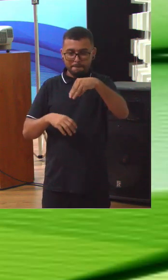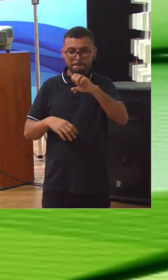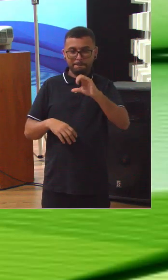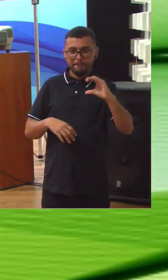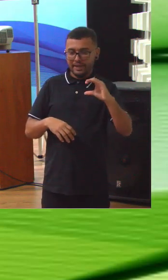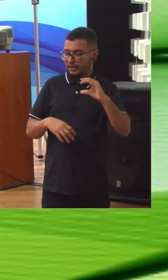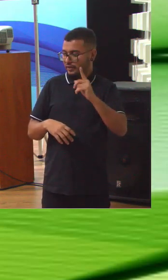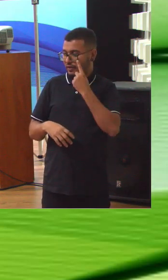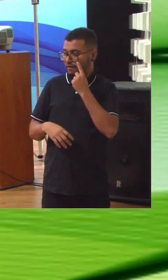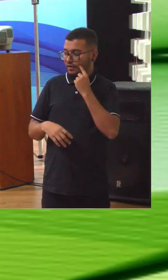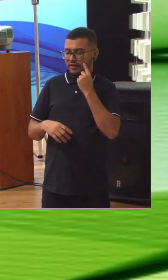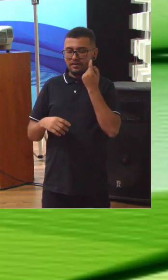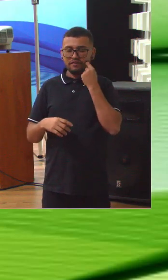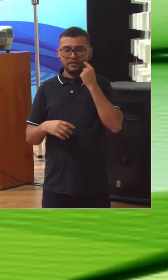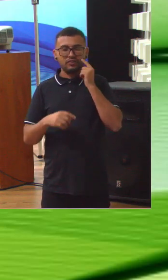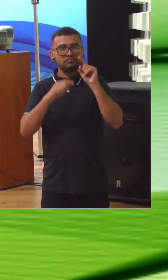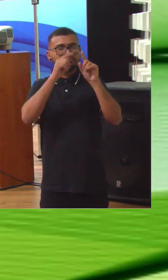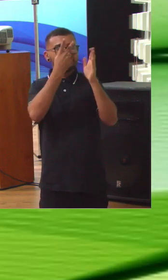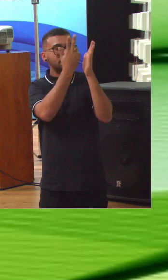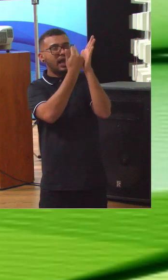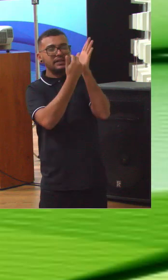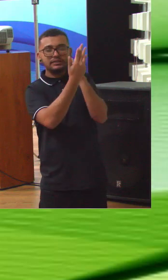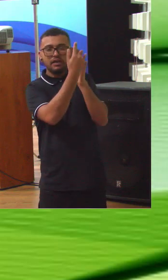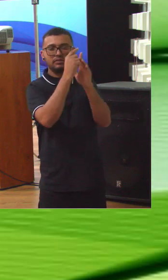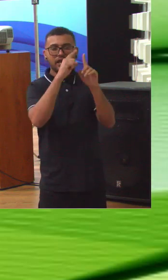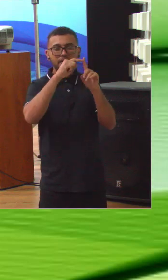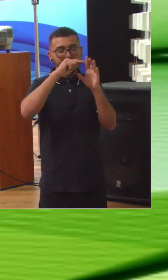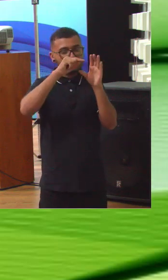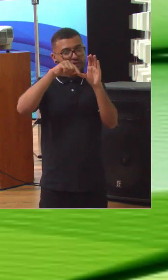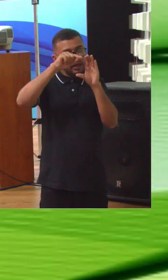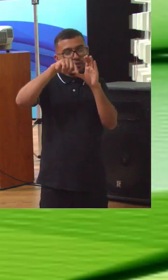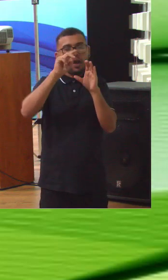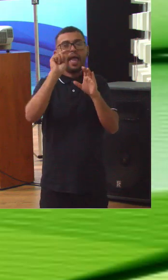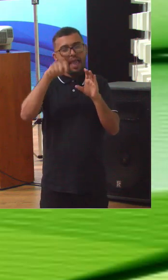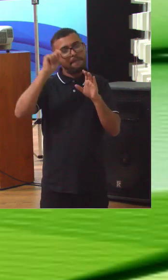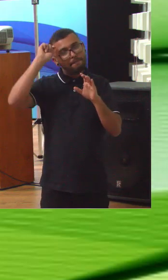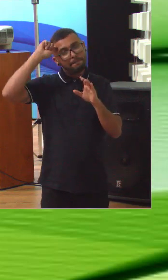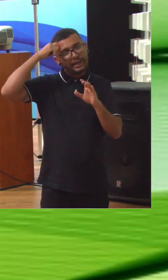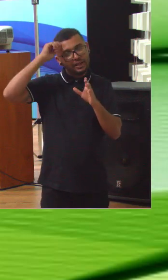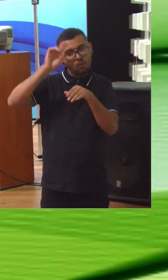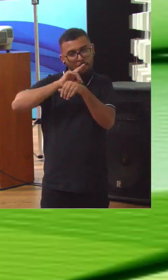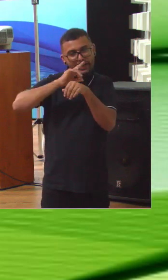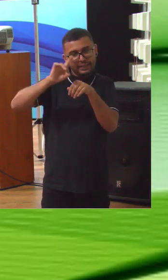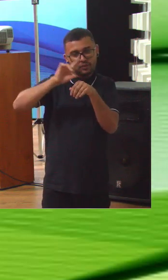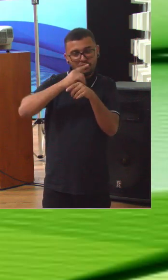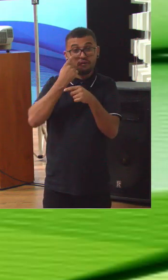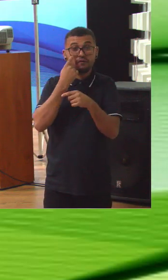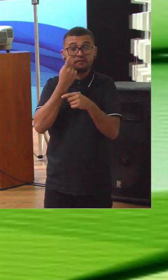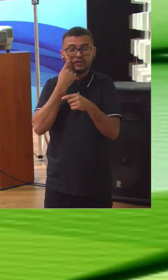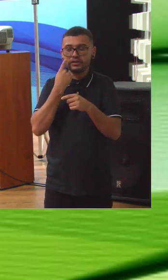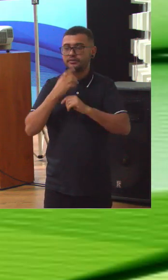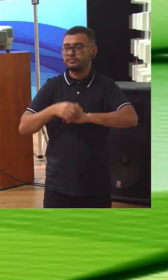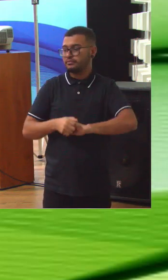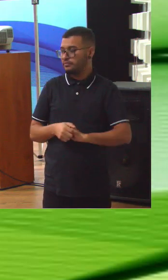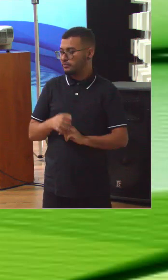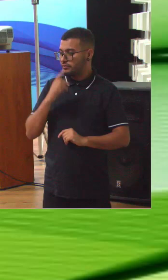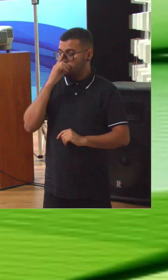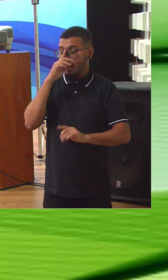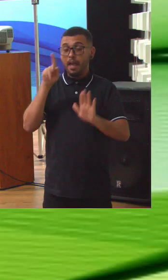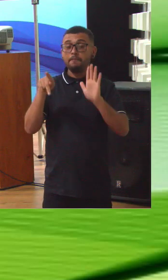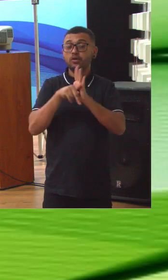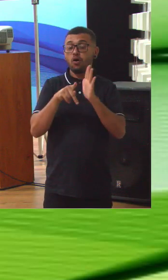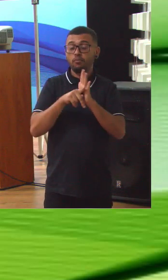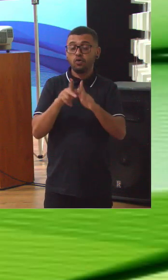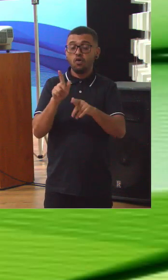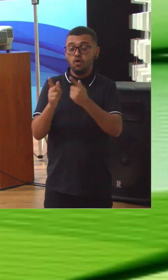essas curvas pretas aqui esse desenho preto aqui de dentro. Então em termos de está aqui governança